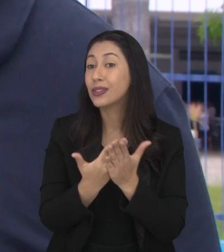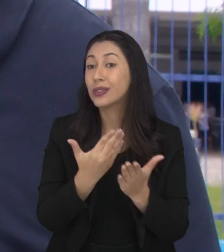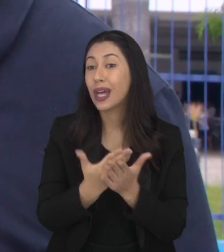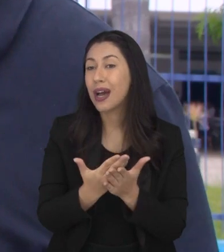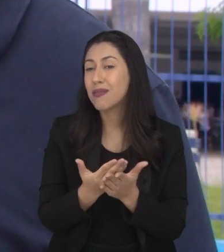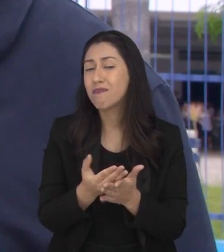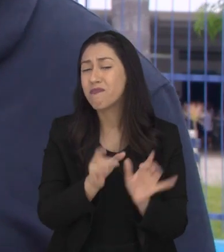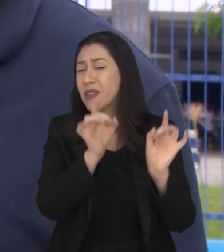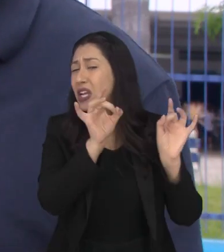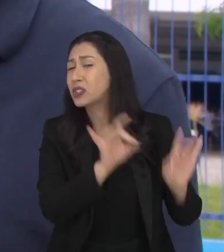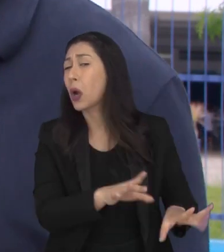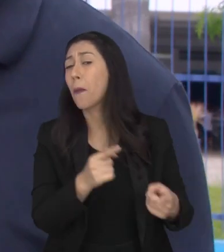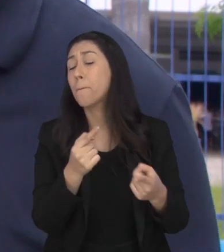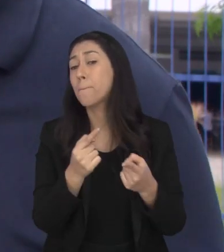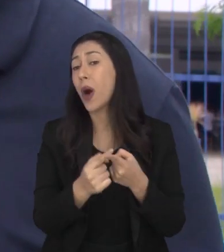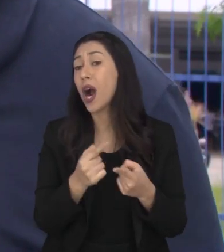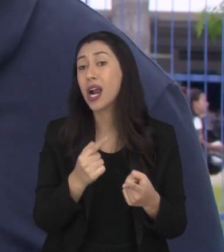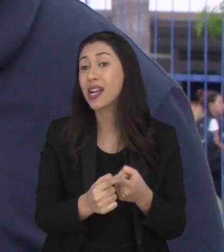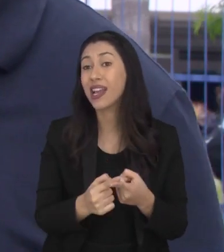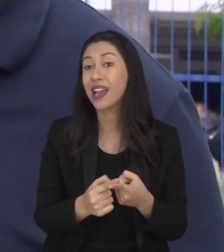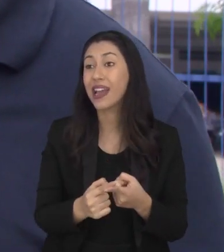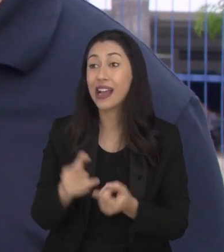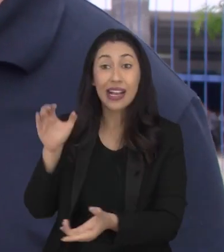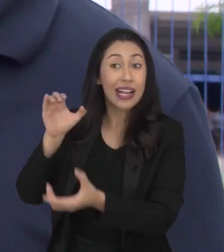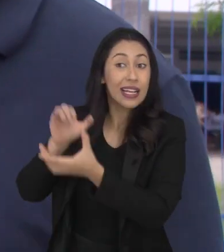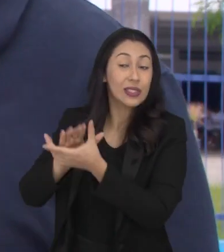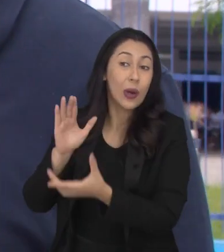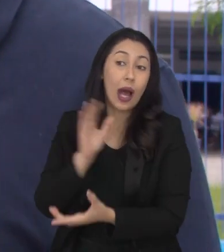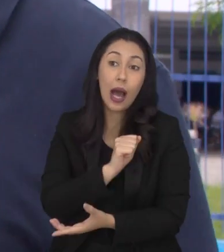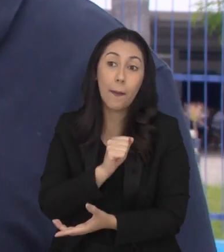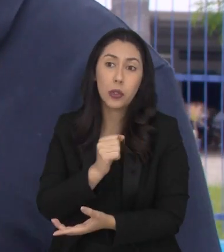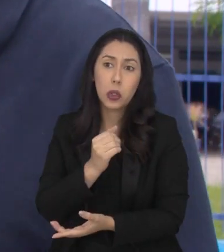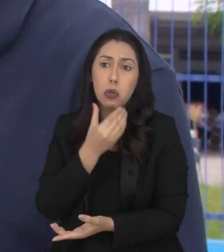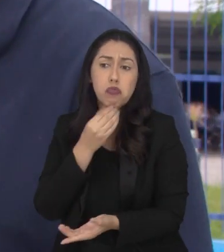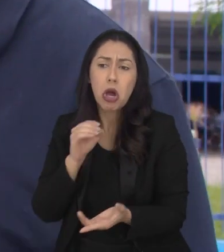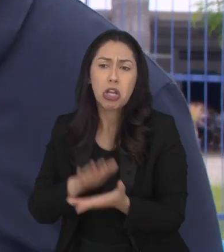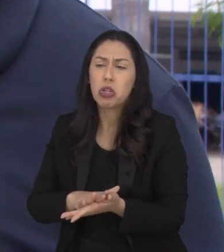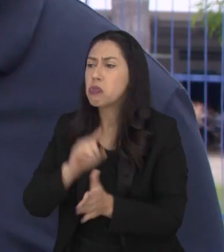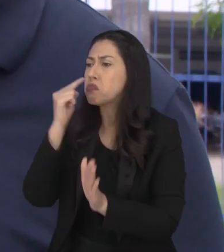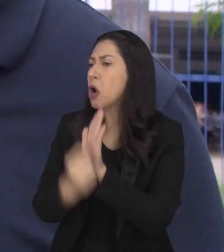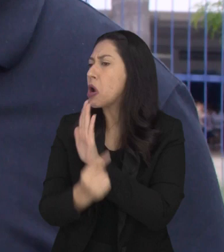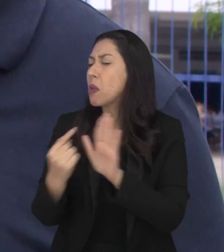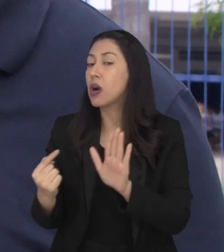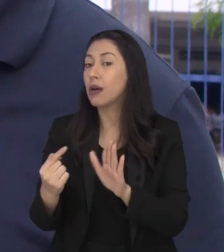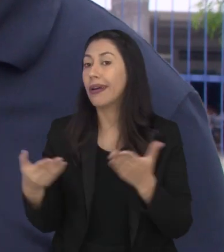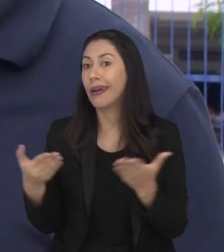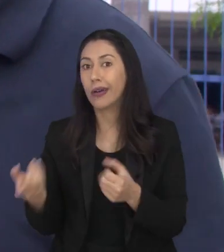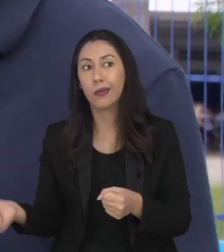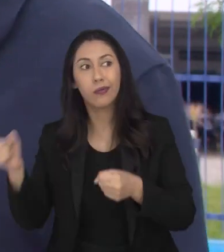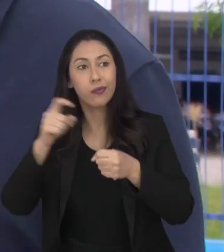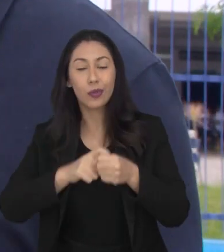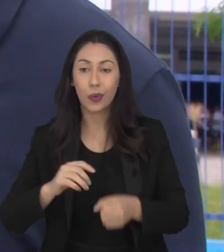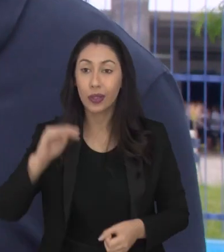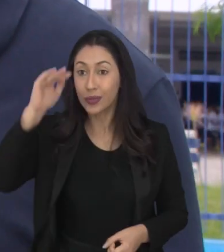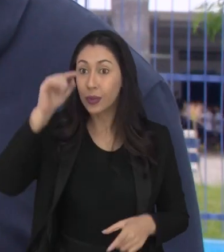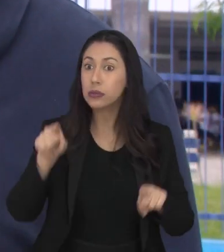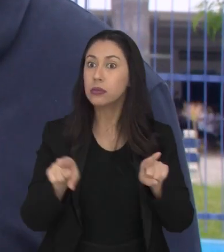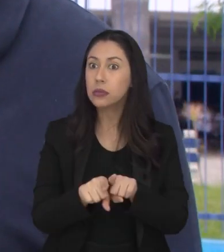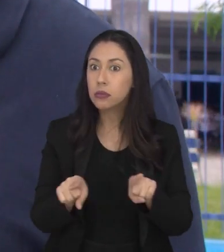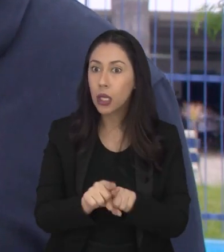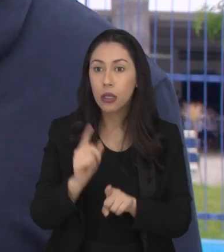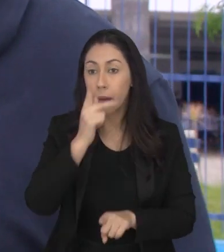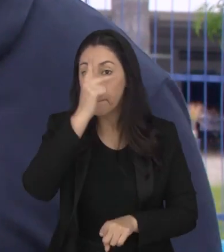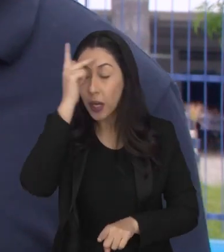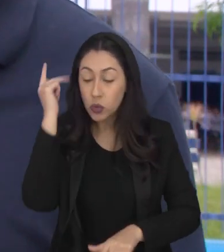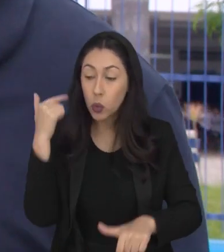casaram muito cedo, o marido não deixou de estudar. Então, elas voltam agora nessa fase adulta. Eu vejo trabalhadores